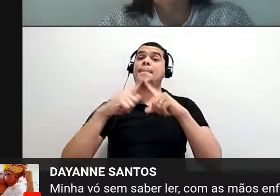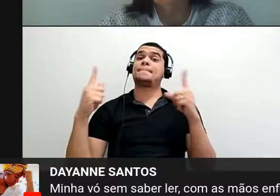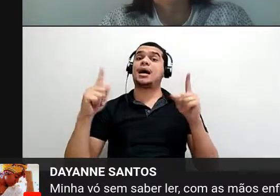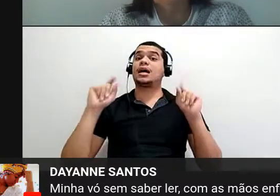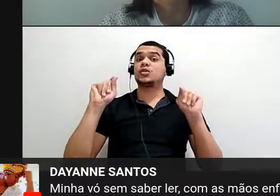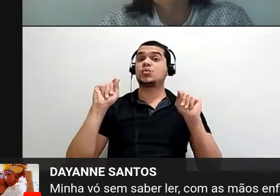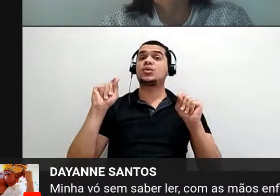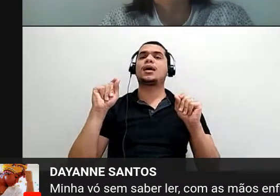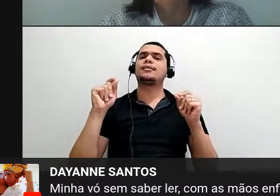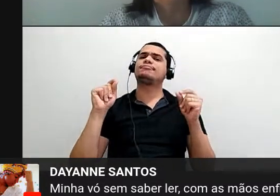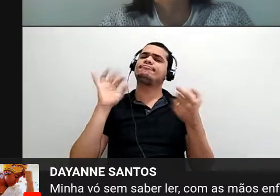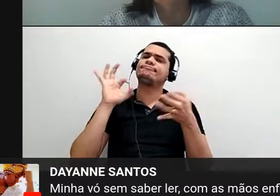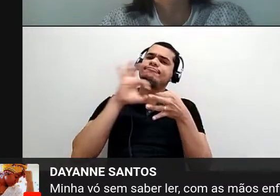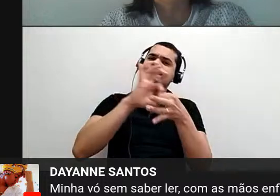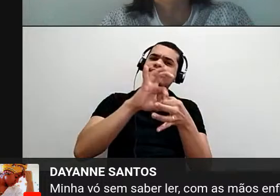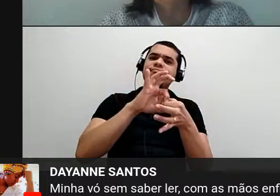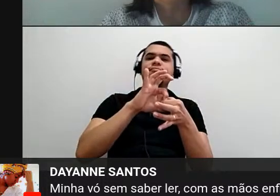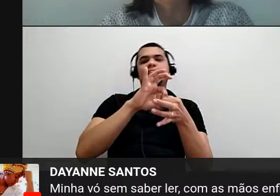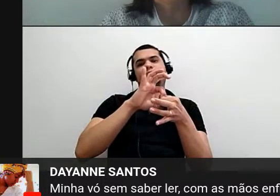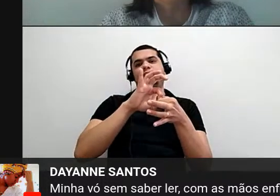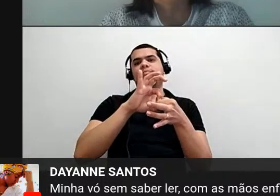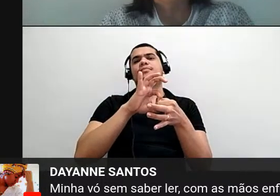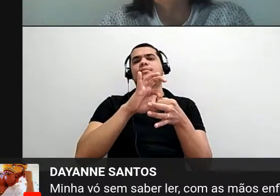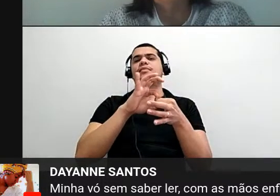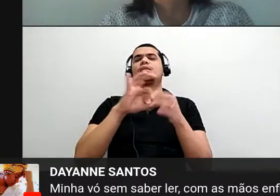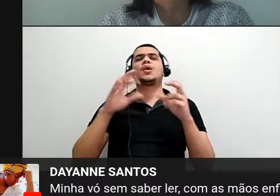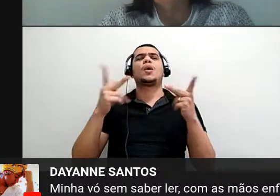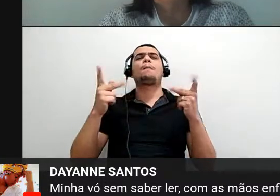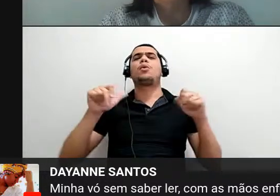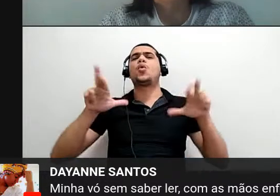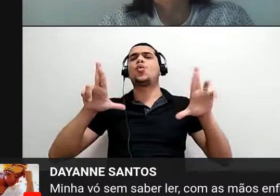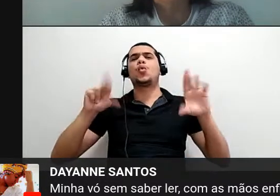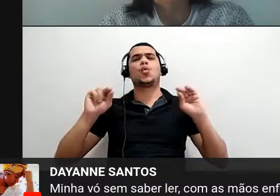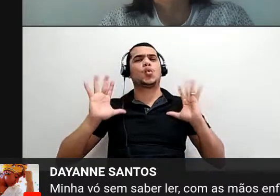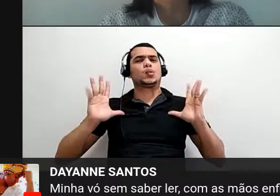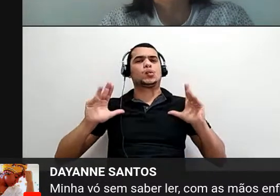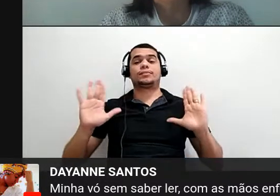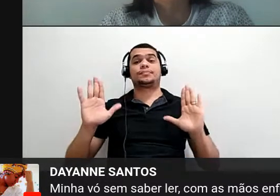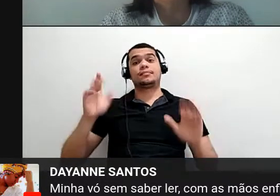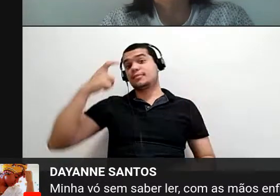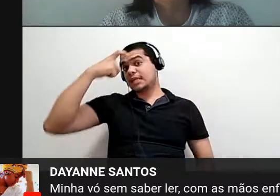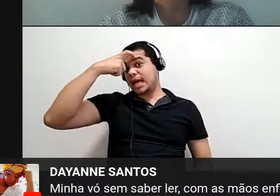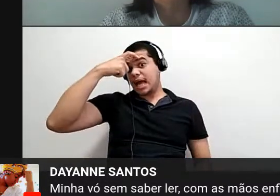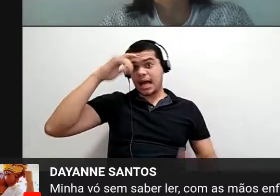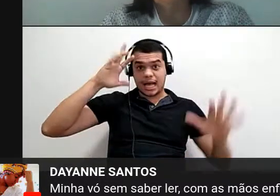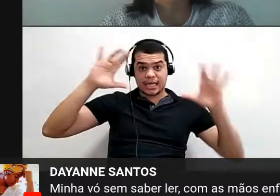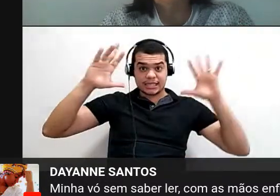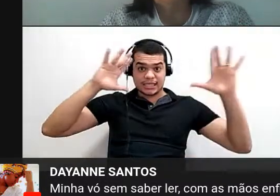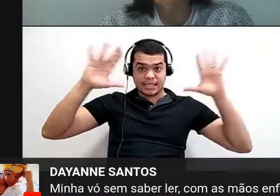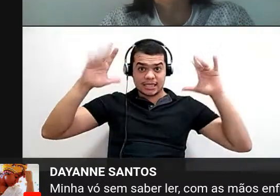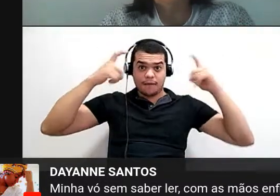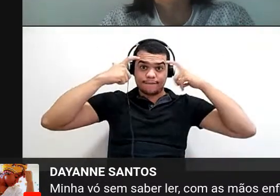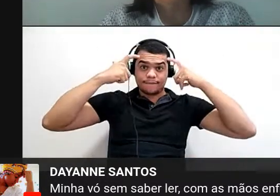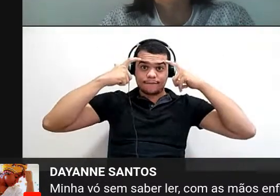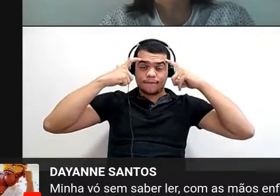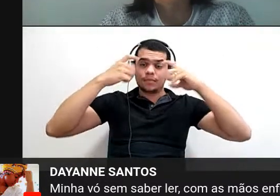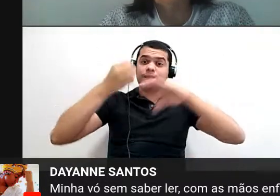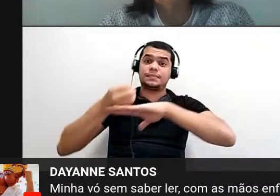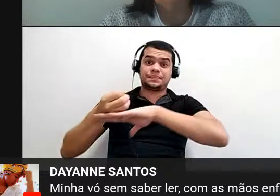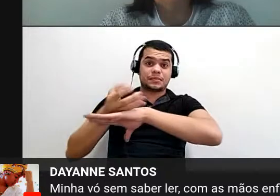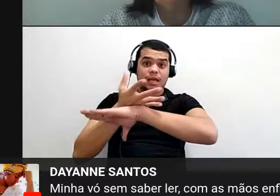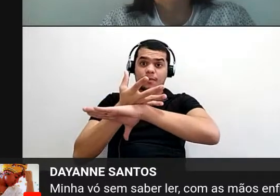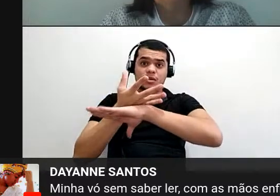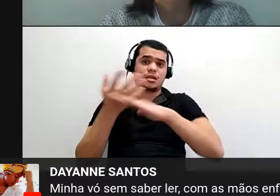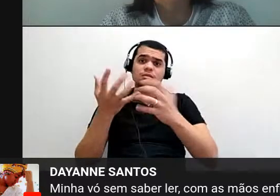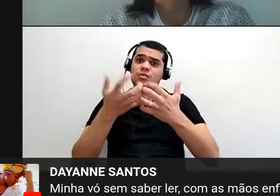aristotélico, mais, digamos assim, no mais puro, né? A nossa racionalidade é, a nossa racionalidade de emoção não dá pra, é